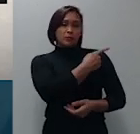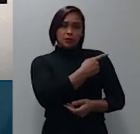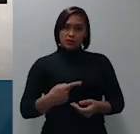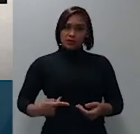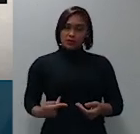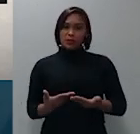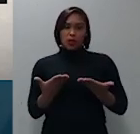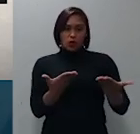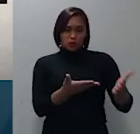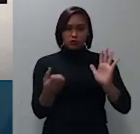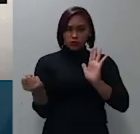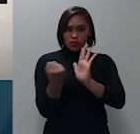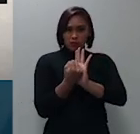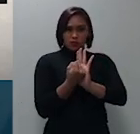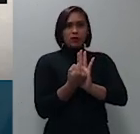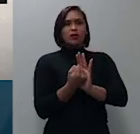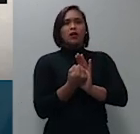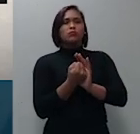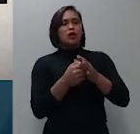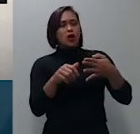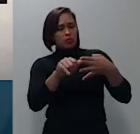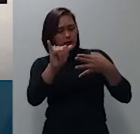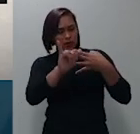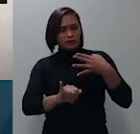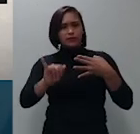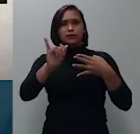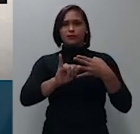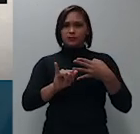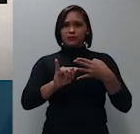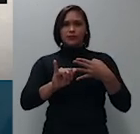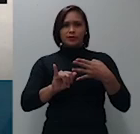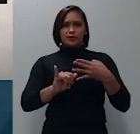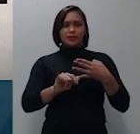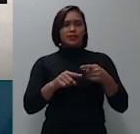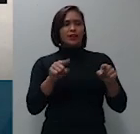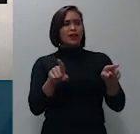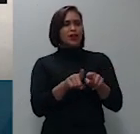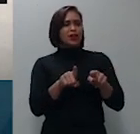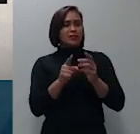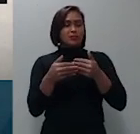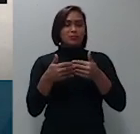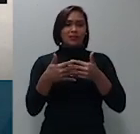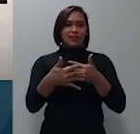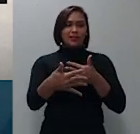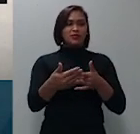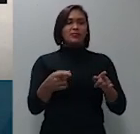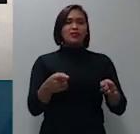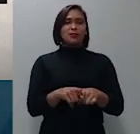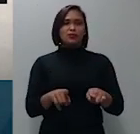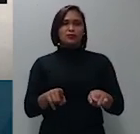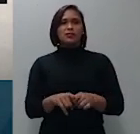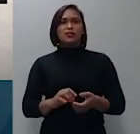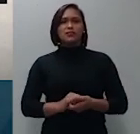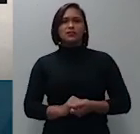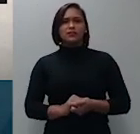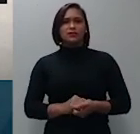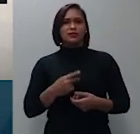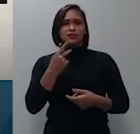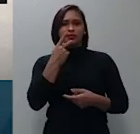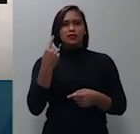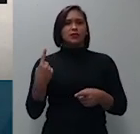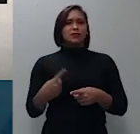trata-se de um agravo interno que foi interposto por bom Jesus agropecuária limitada em